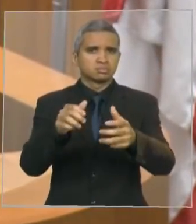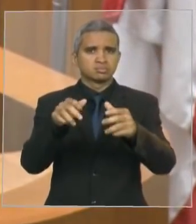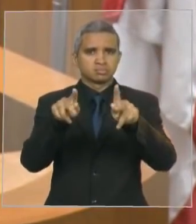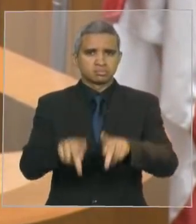senhor presidente.